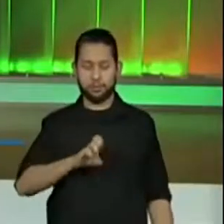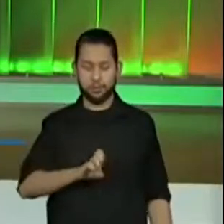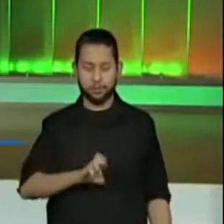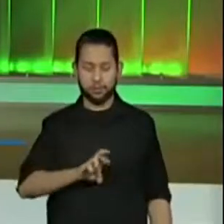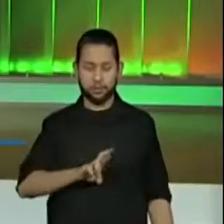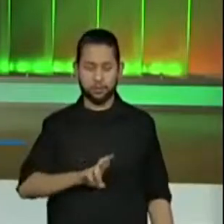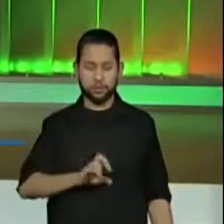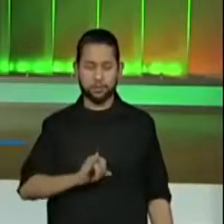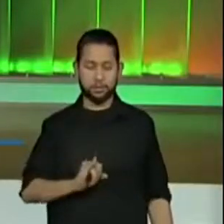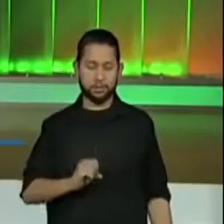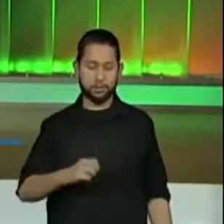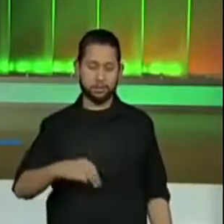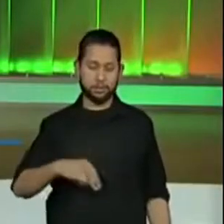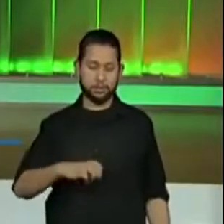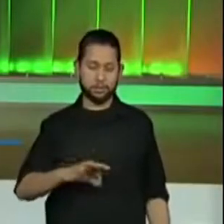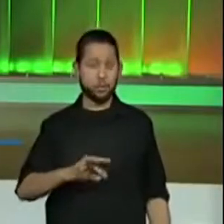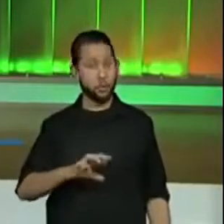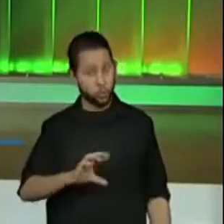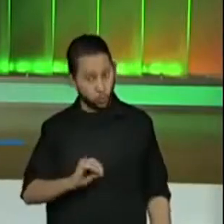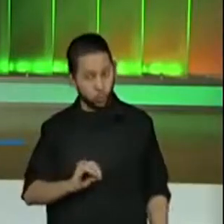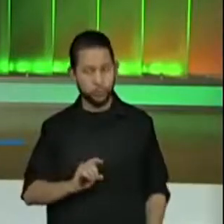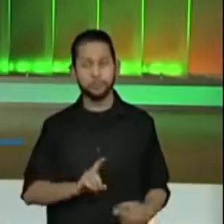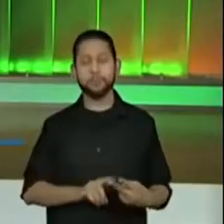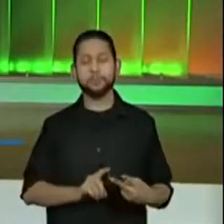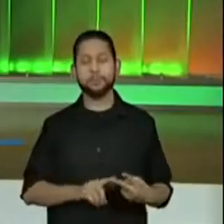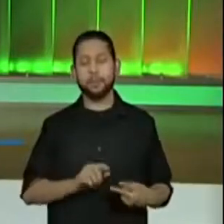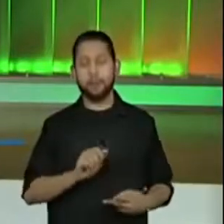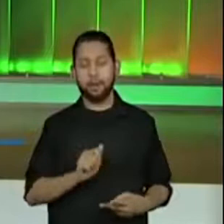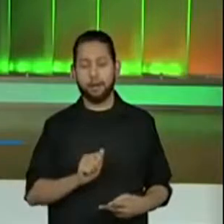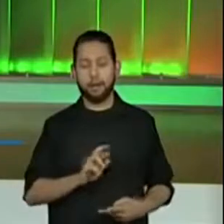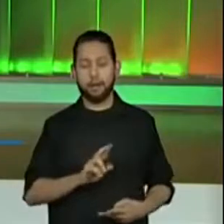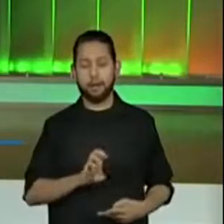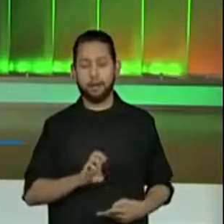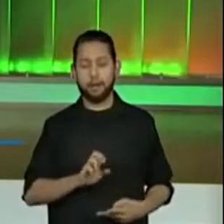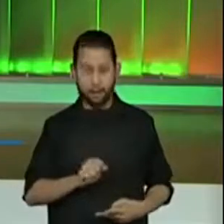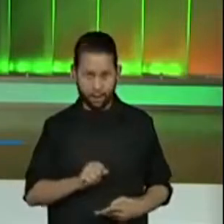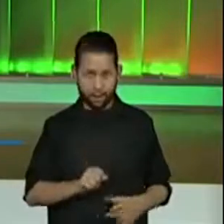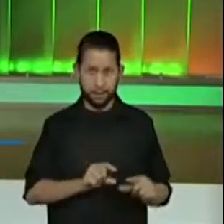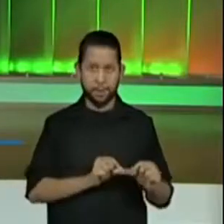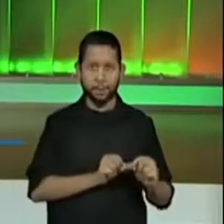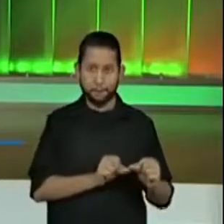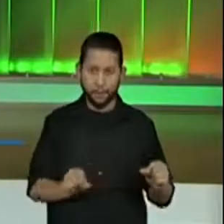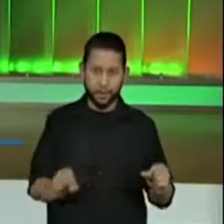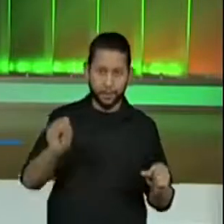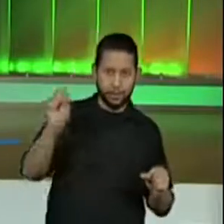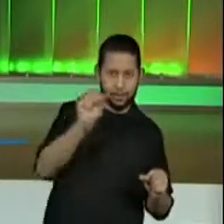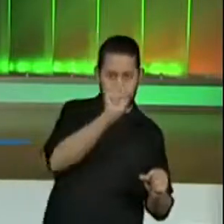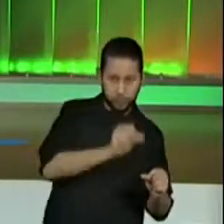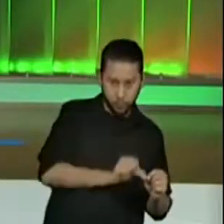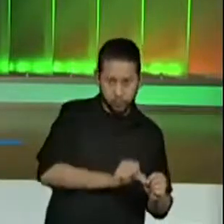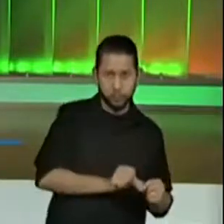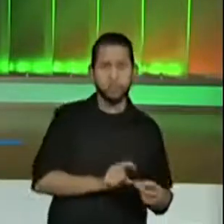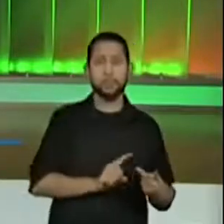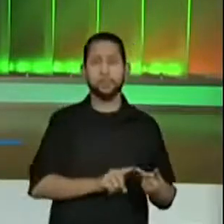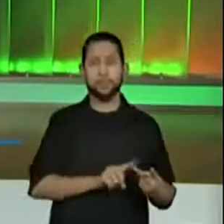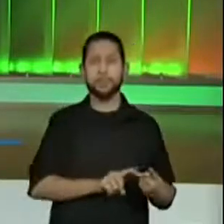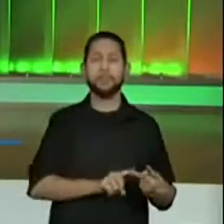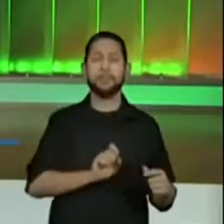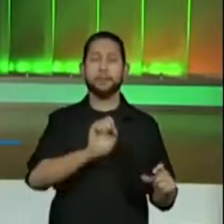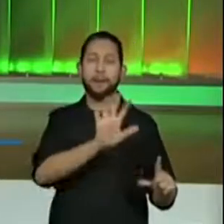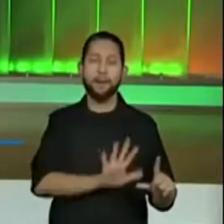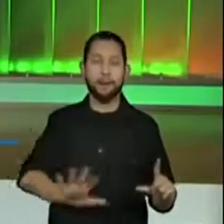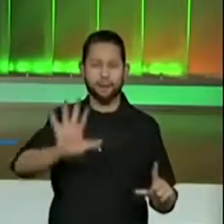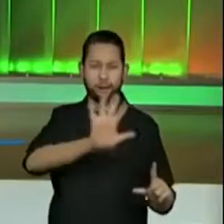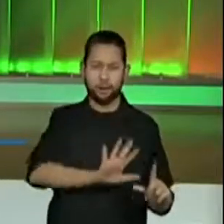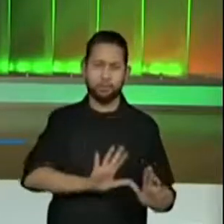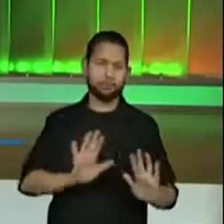porque a gente vai se aprofundar nas nossas próximas aulas, tá? Nesse primeiro momento, você, aluno, tem que ter uma base de quanto é